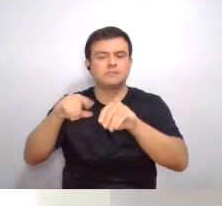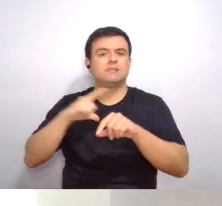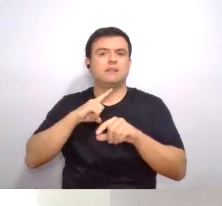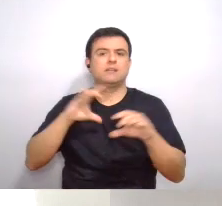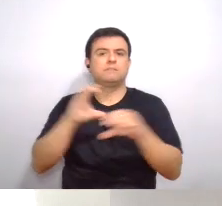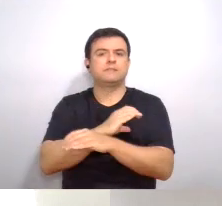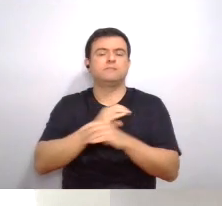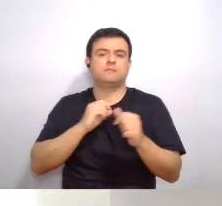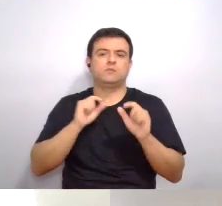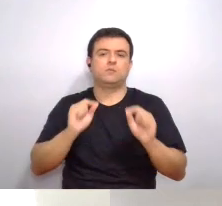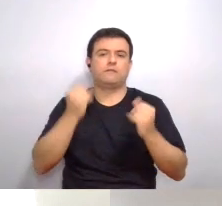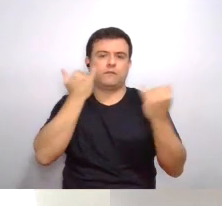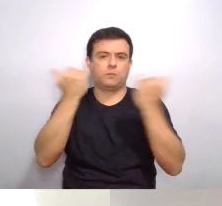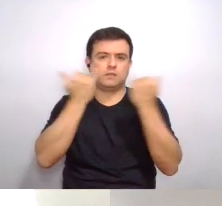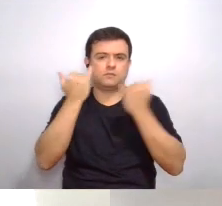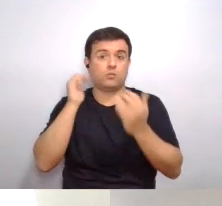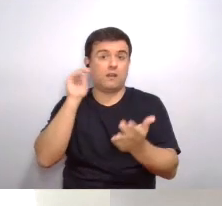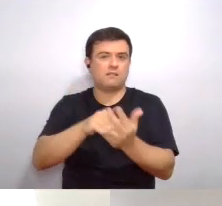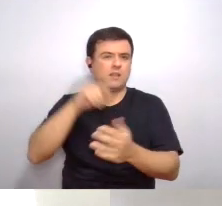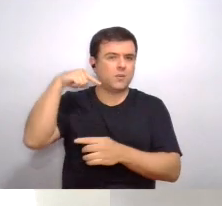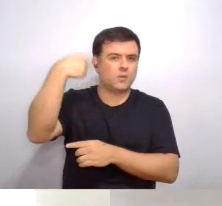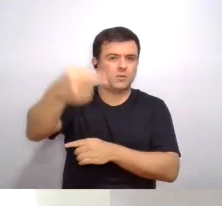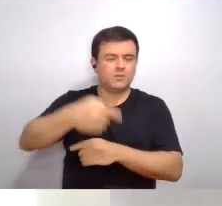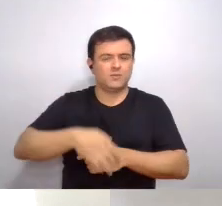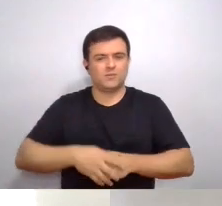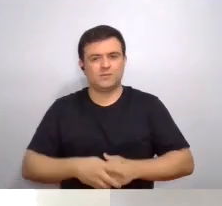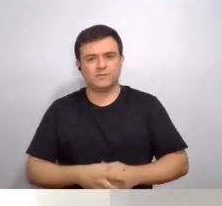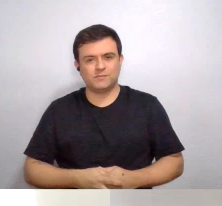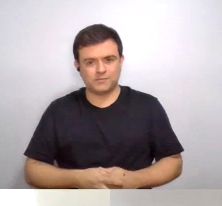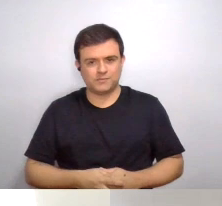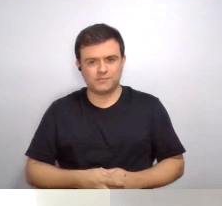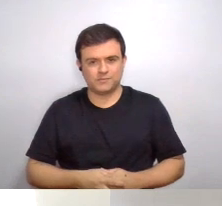está fazendo nesse sentido. Até a próxima edição.